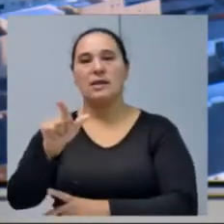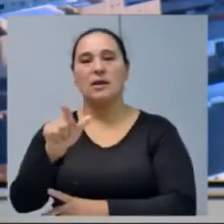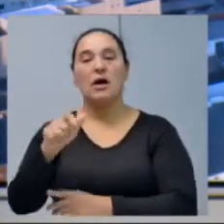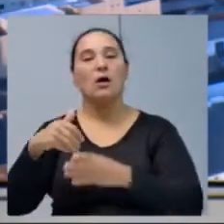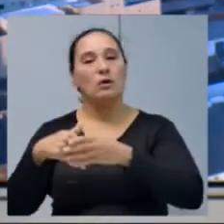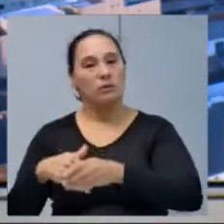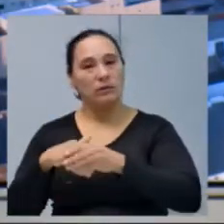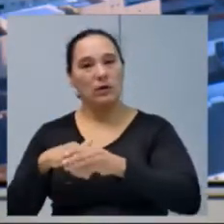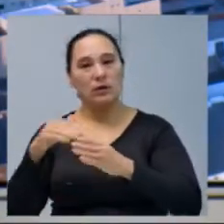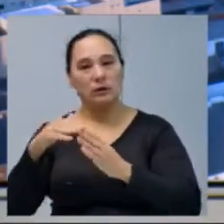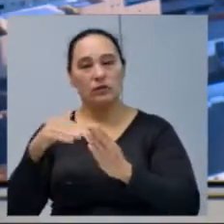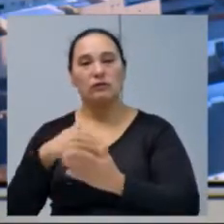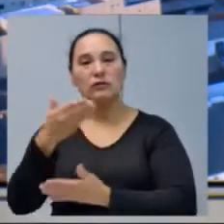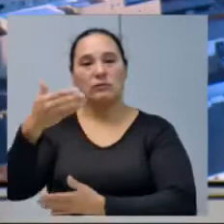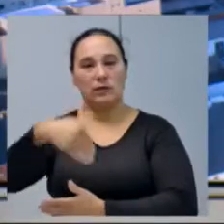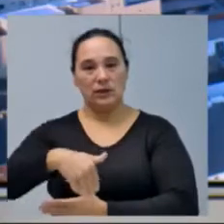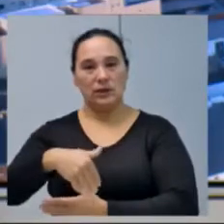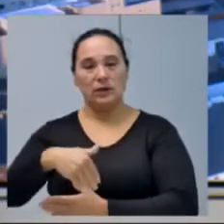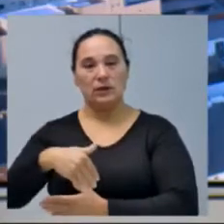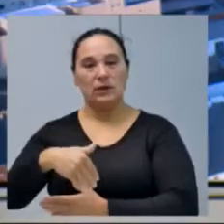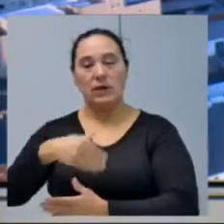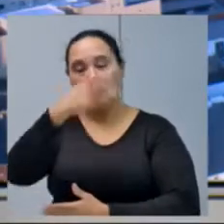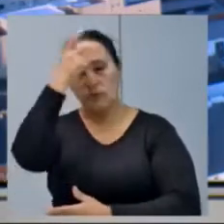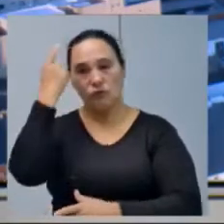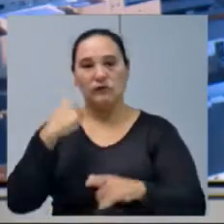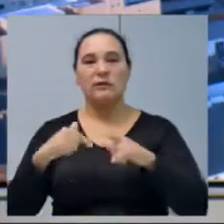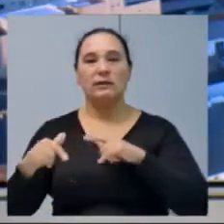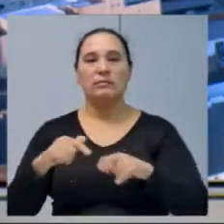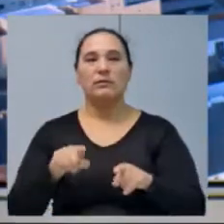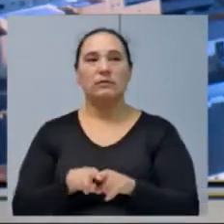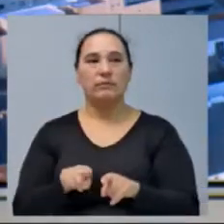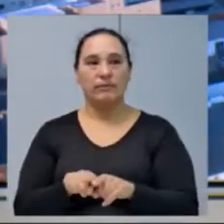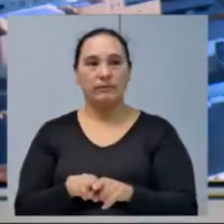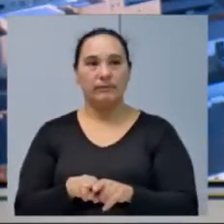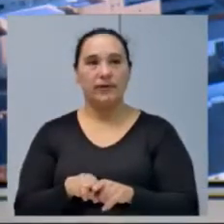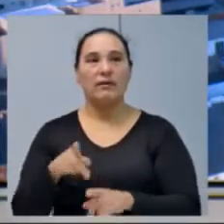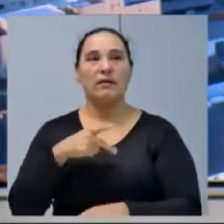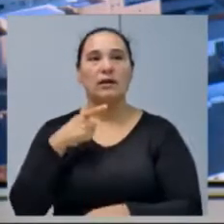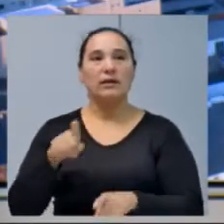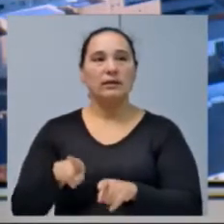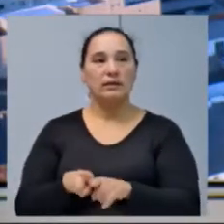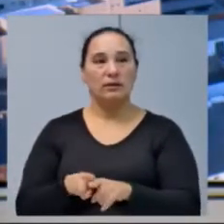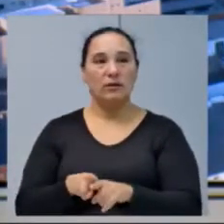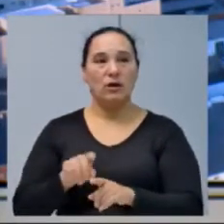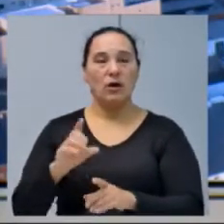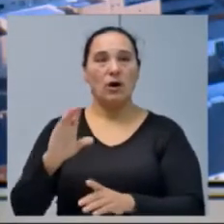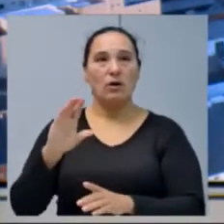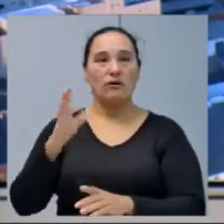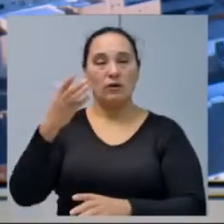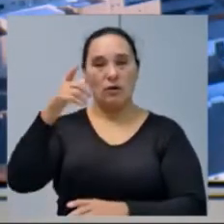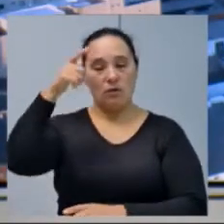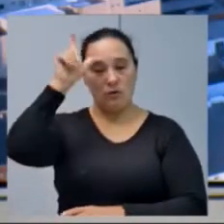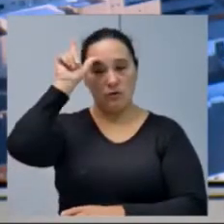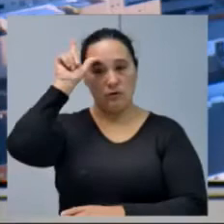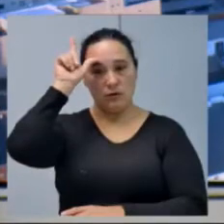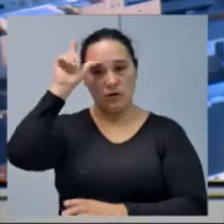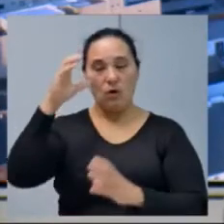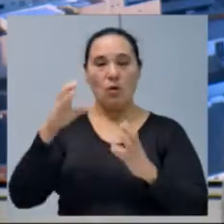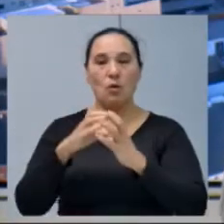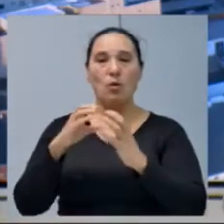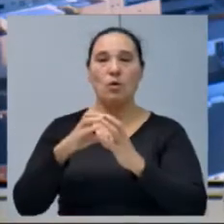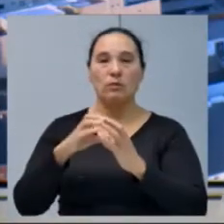Cumprimentar todos aí presentes, os funcionários também. Falar também, ocorreu ontem coletiva de imprensa aqui,